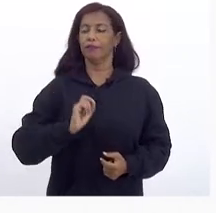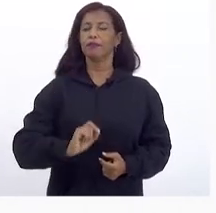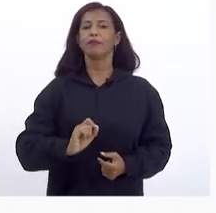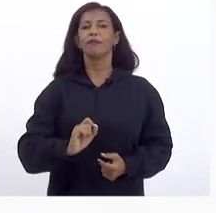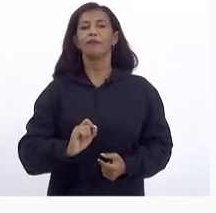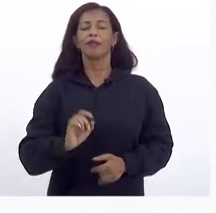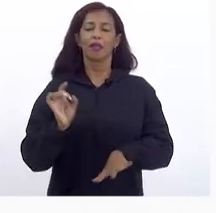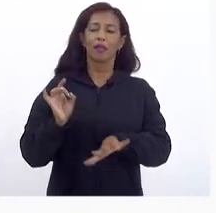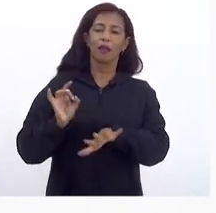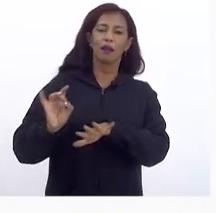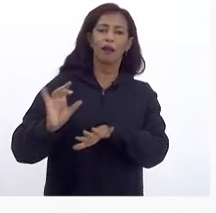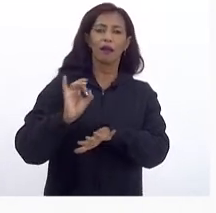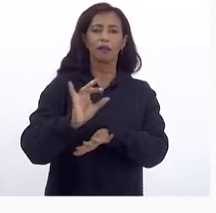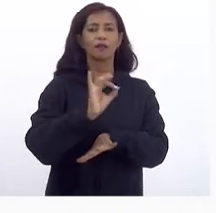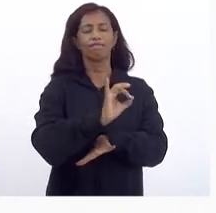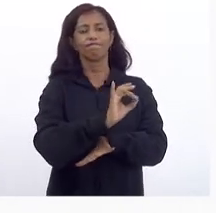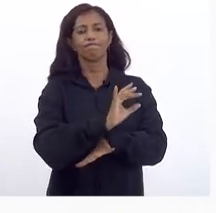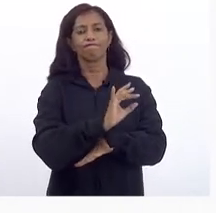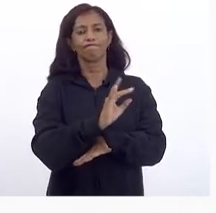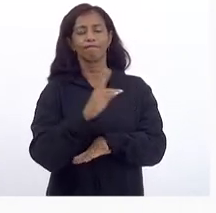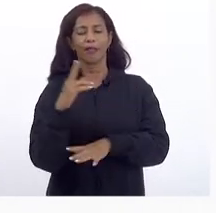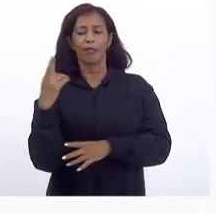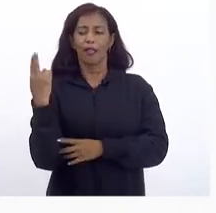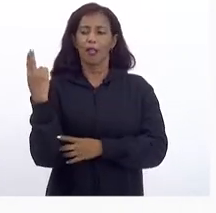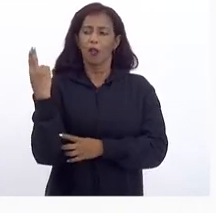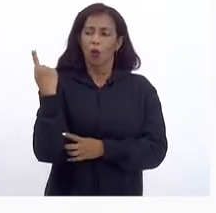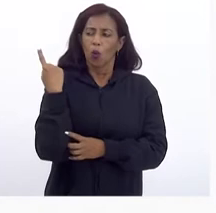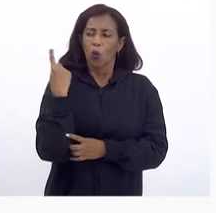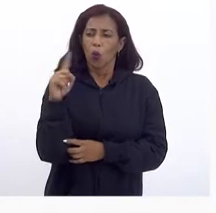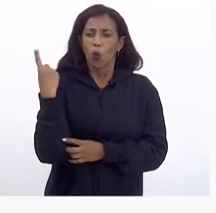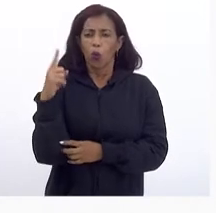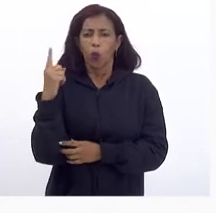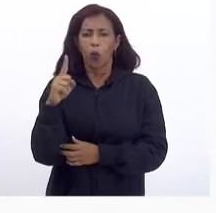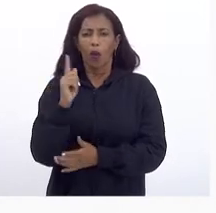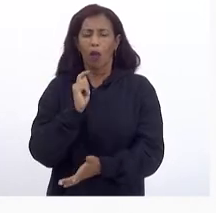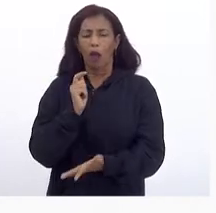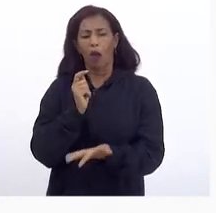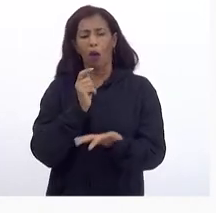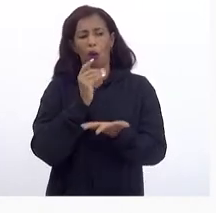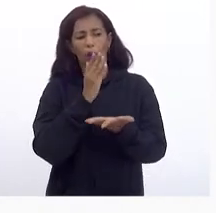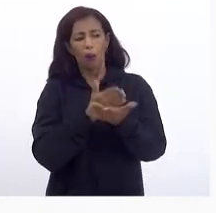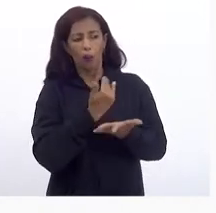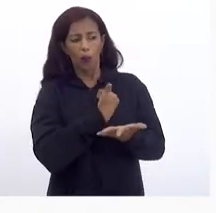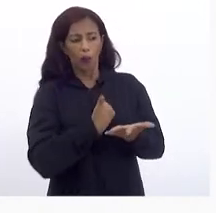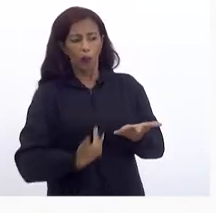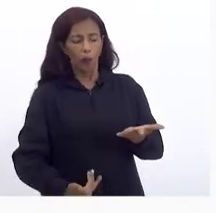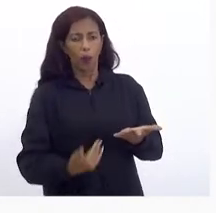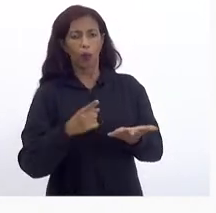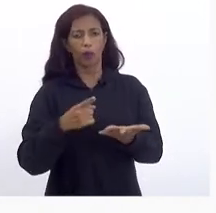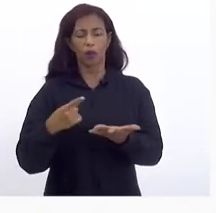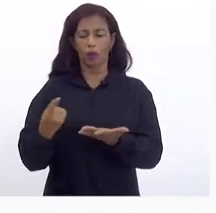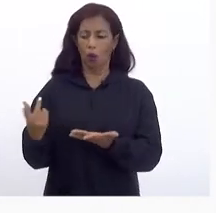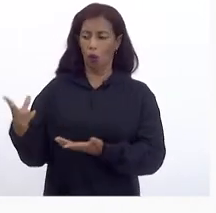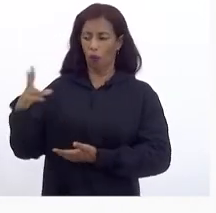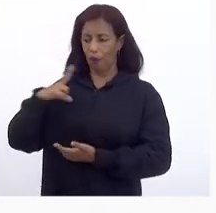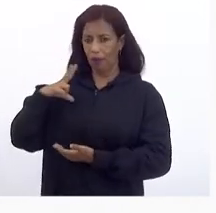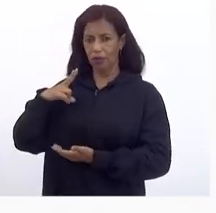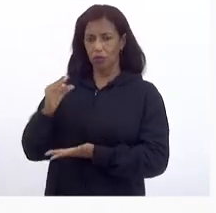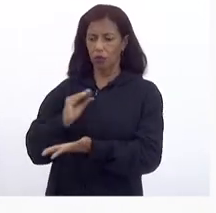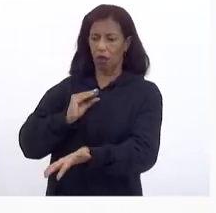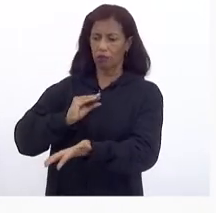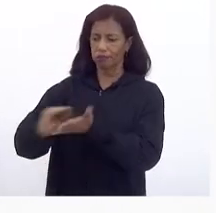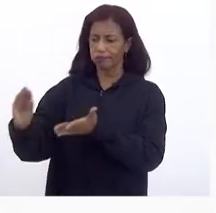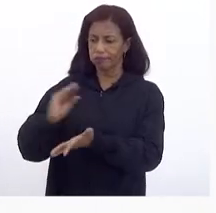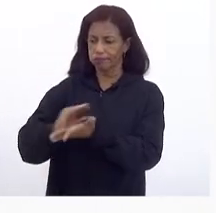Cada Real Investido Seja por parte Do poder público Seja da iniciativa Privada